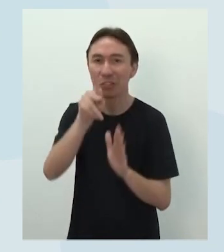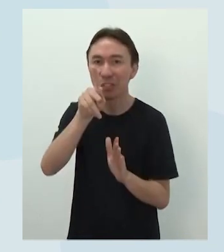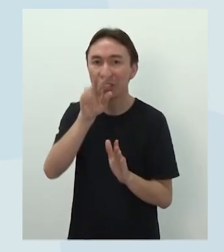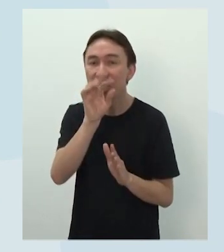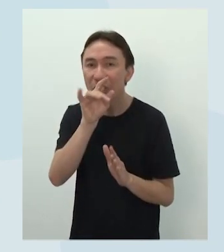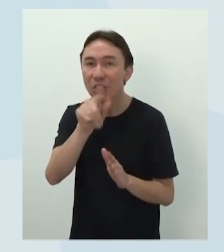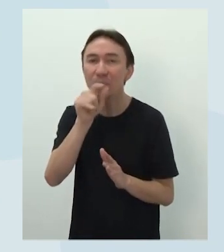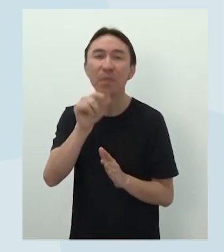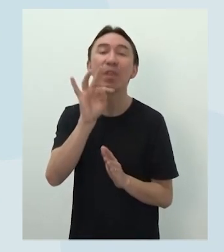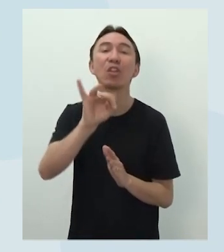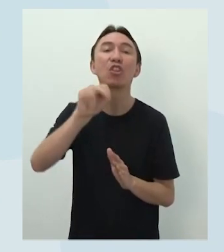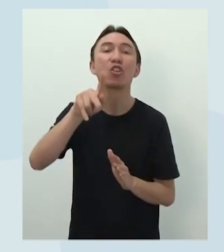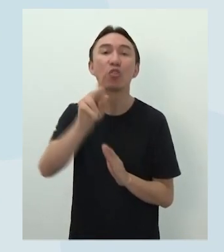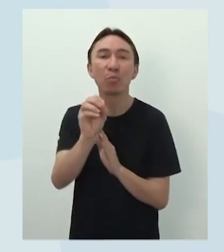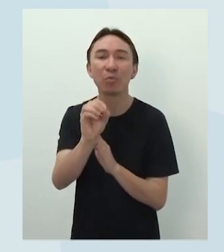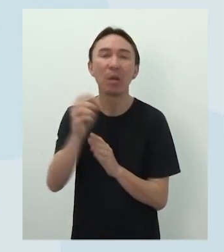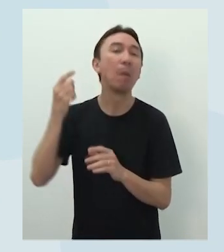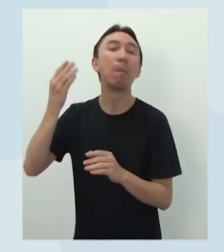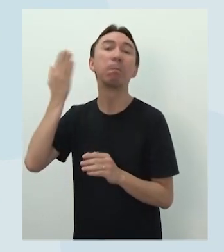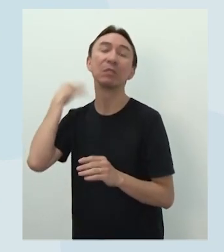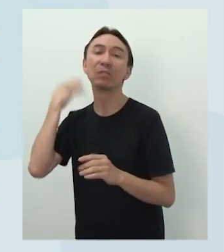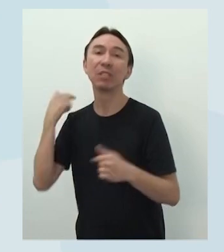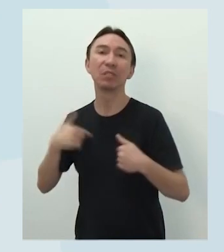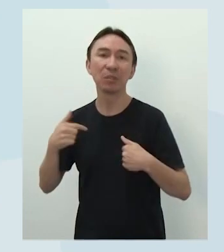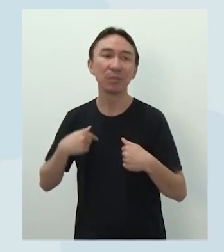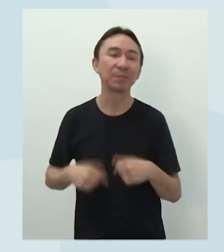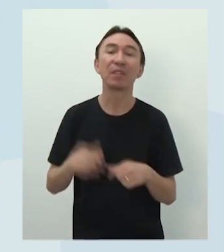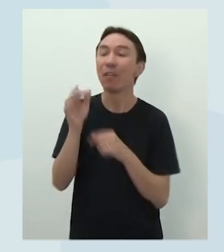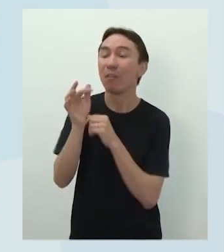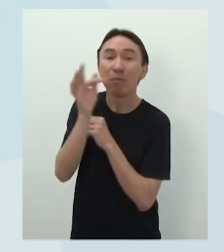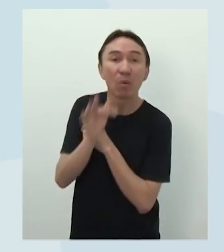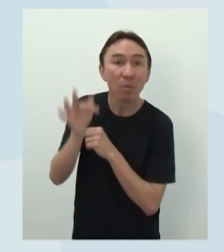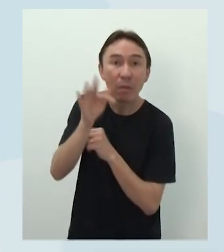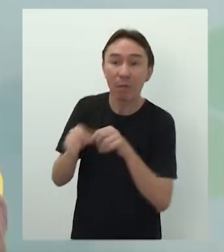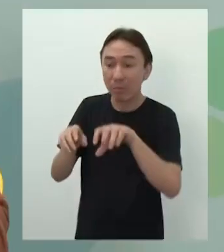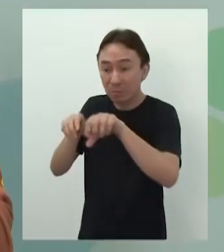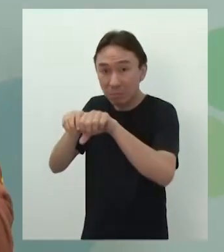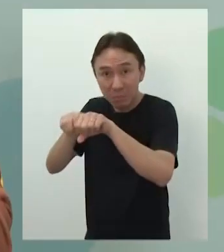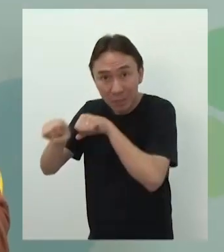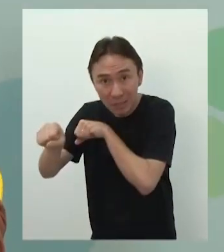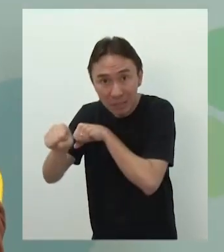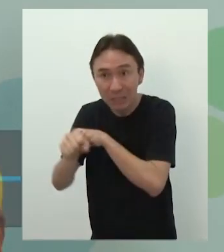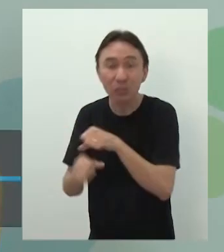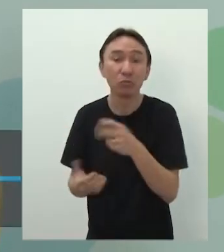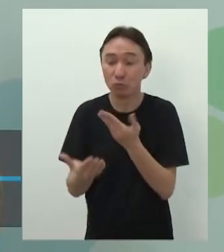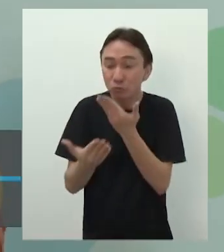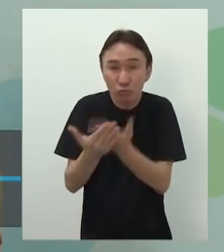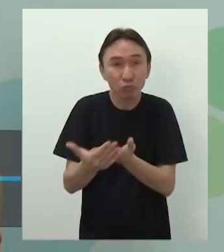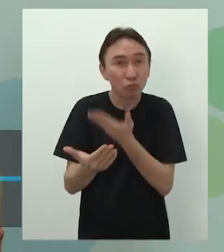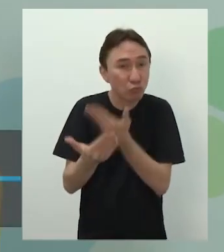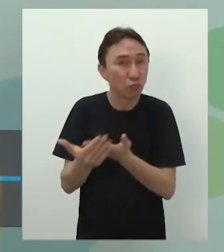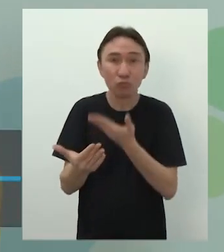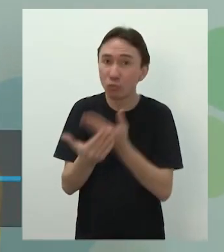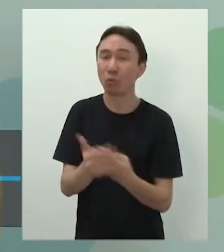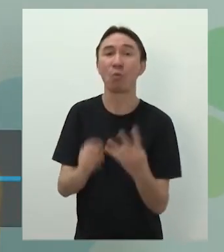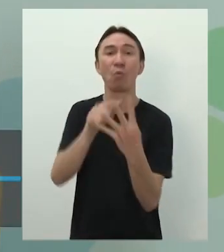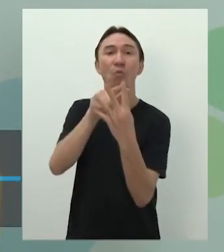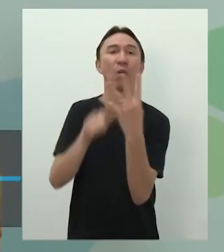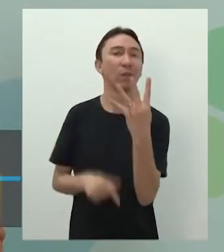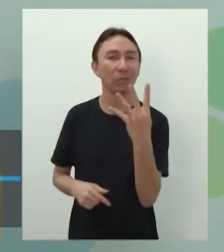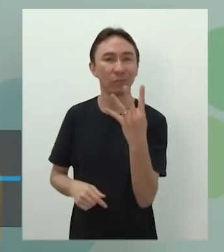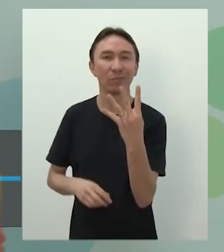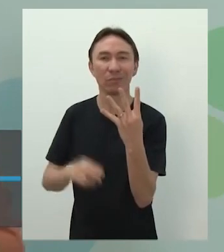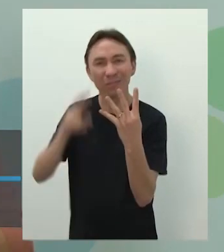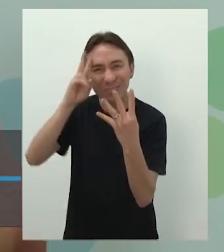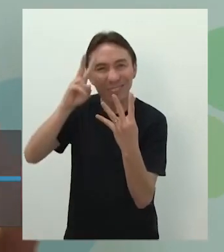Quando eu saí da universidade, Mauro, a gente estudava sempre quatro. E eu lembro de passar para os alunos sempre quatro. Eram